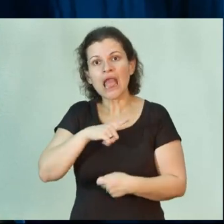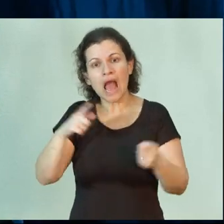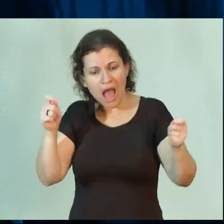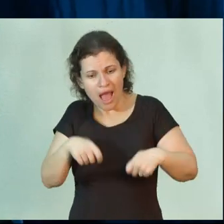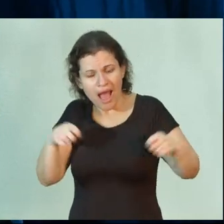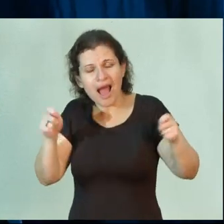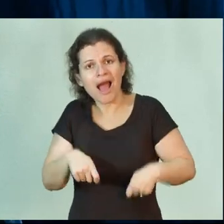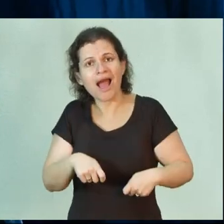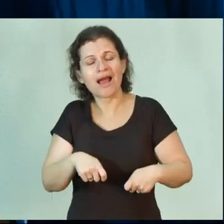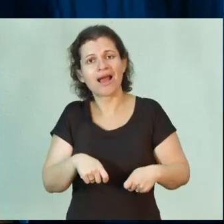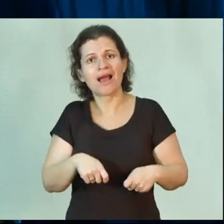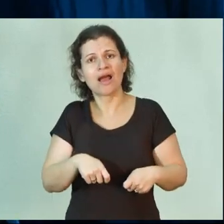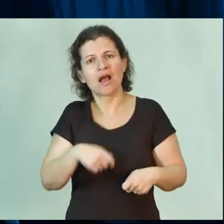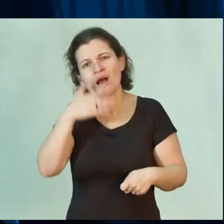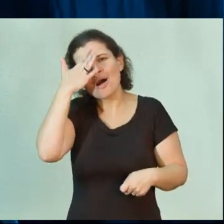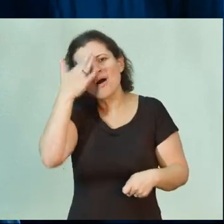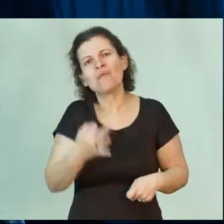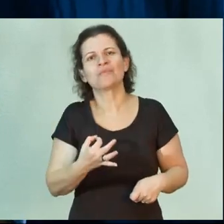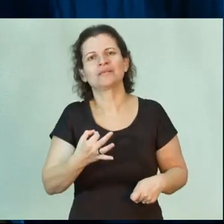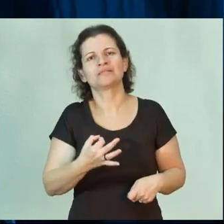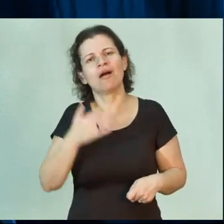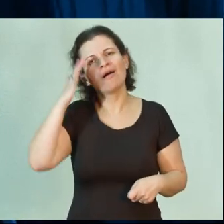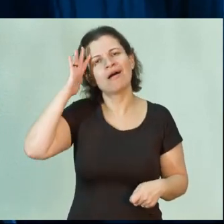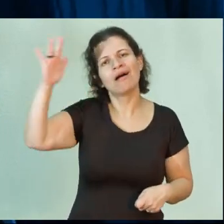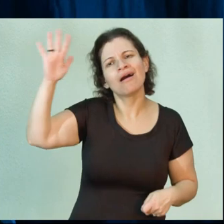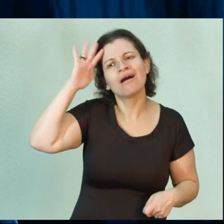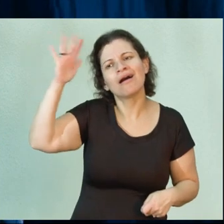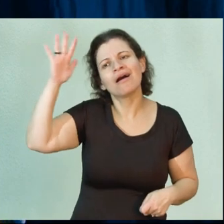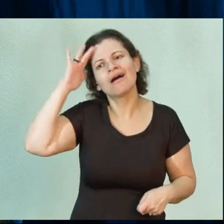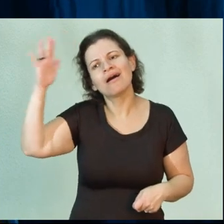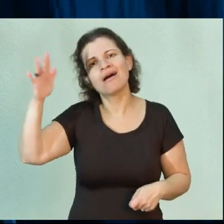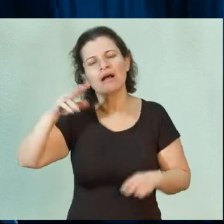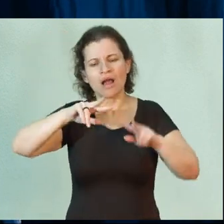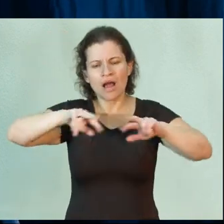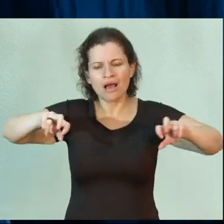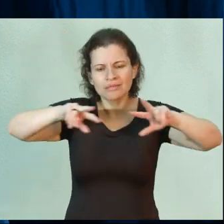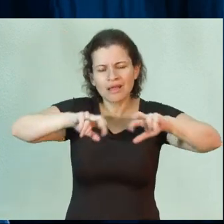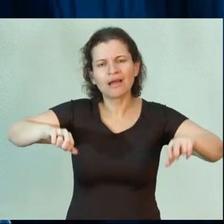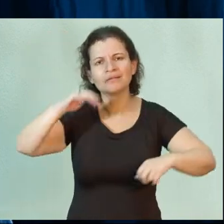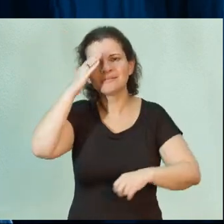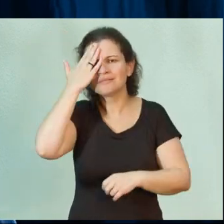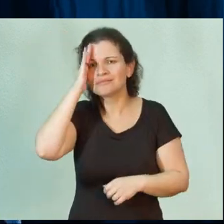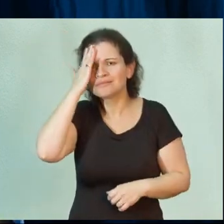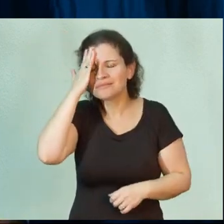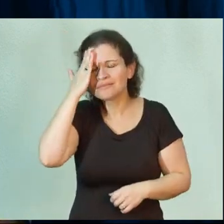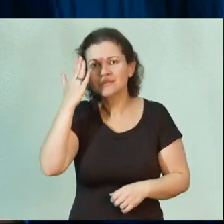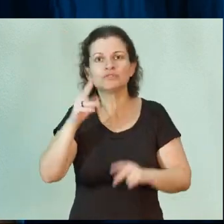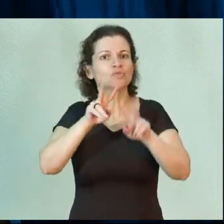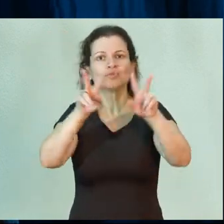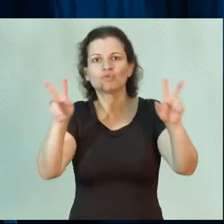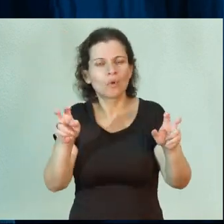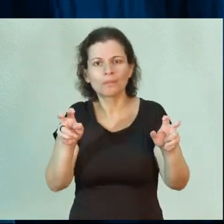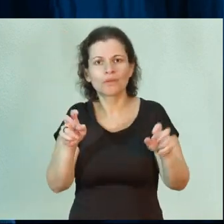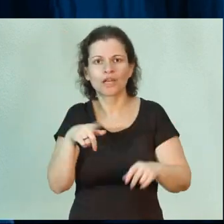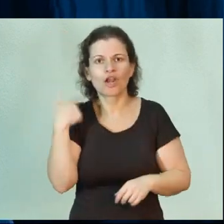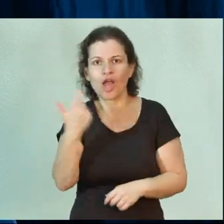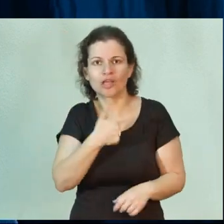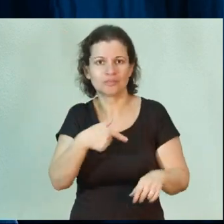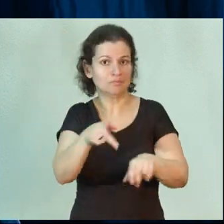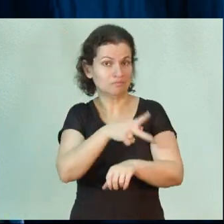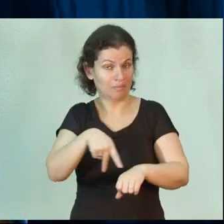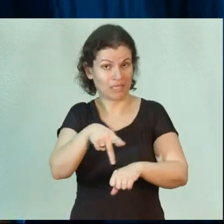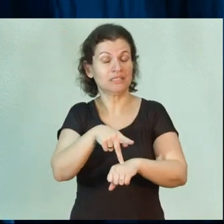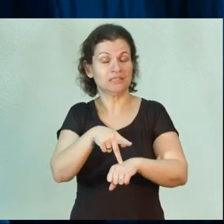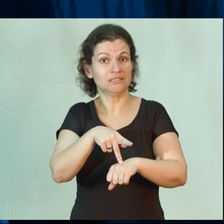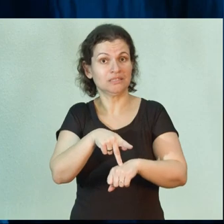capacidade de compreensão, de reflexão, de análise, de entendimento sobre o nosso país